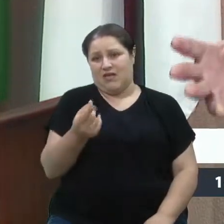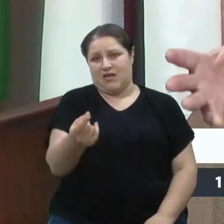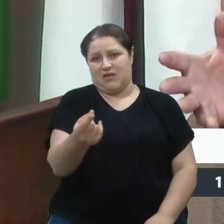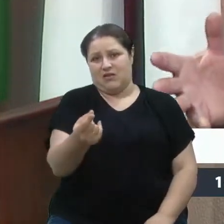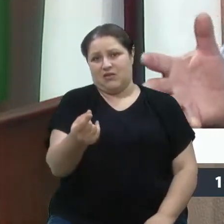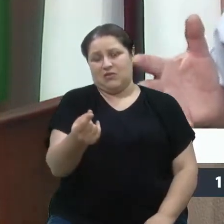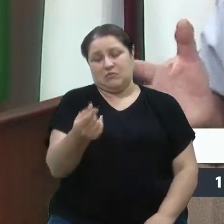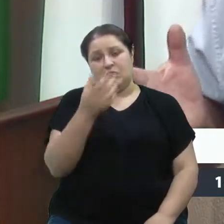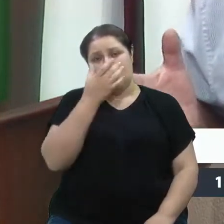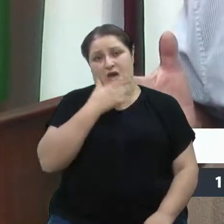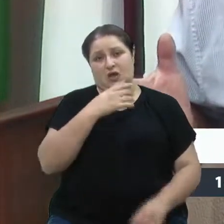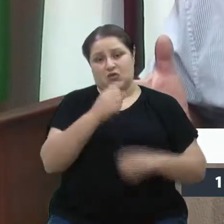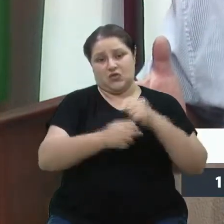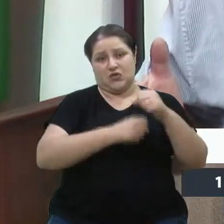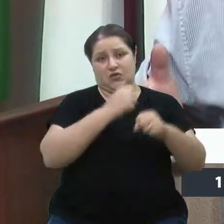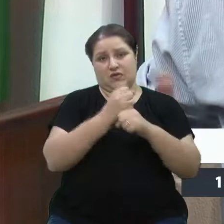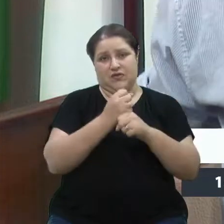LDO.